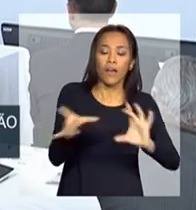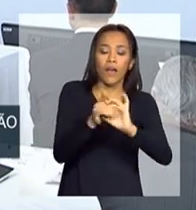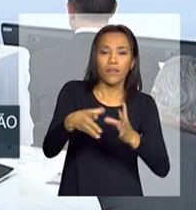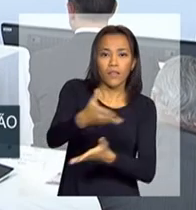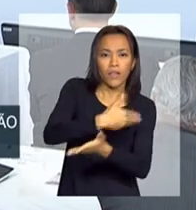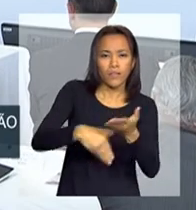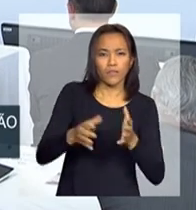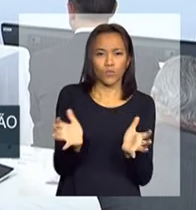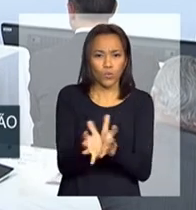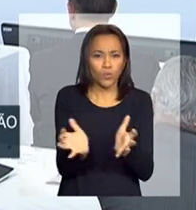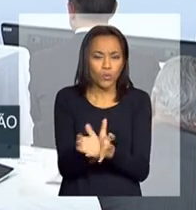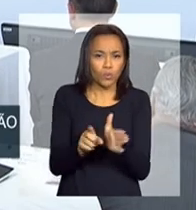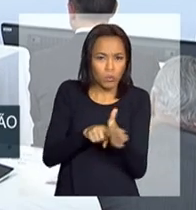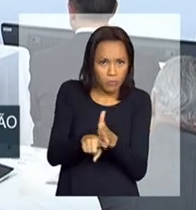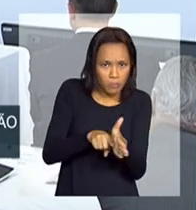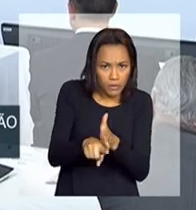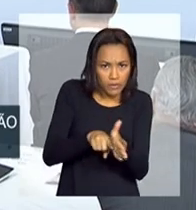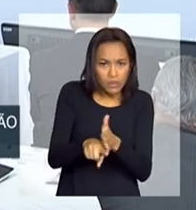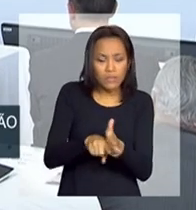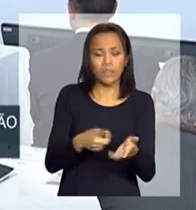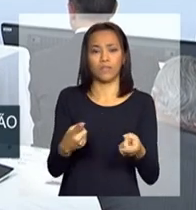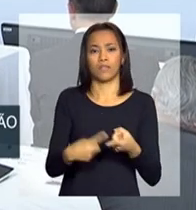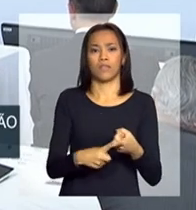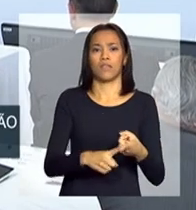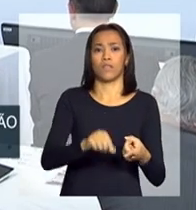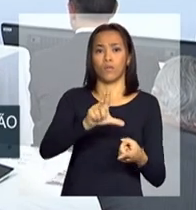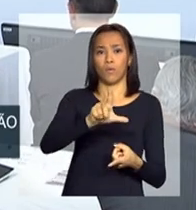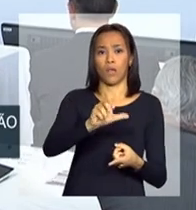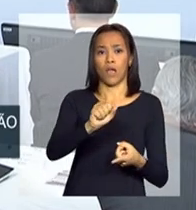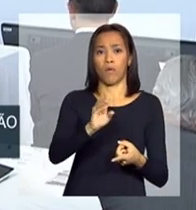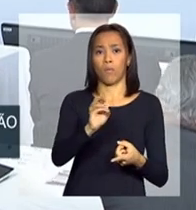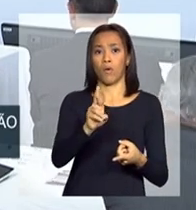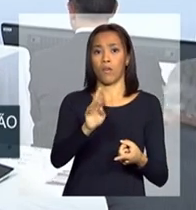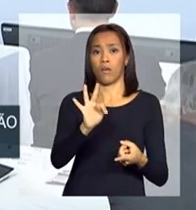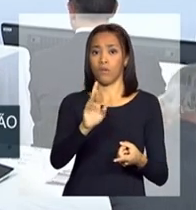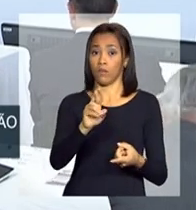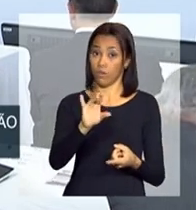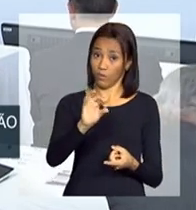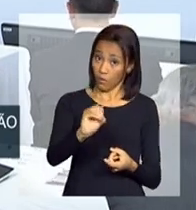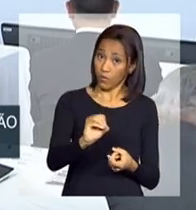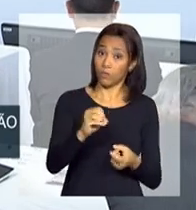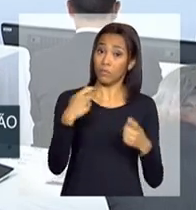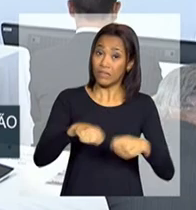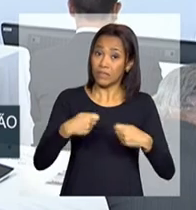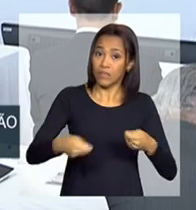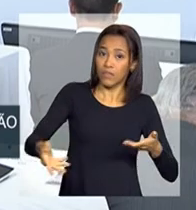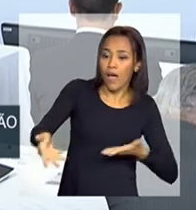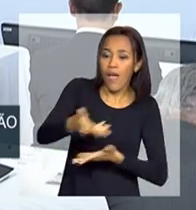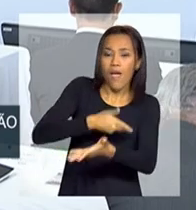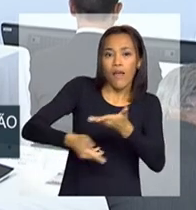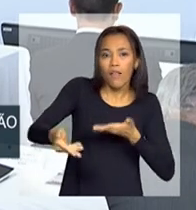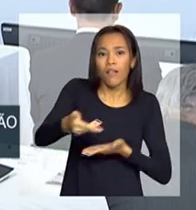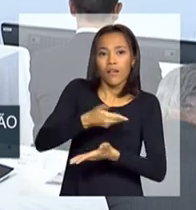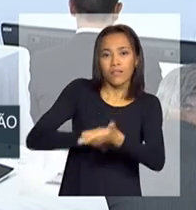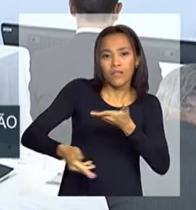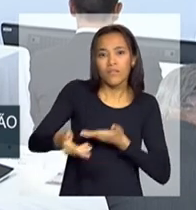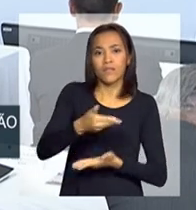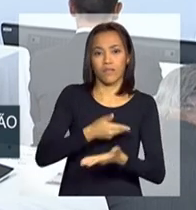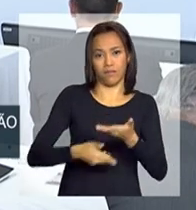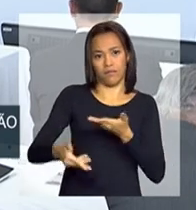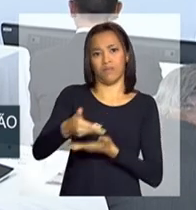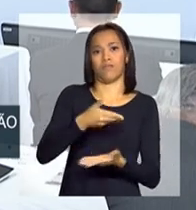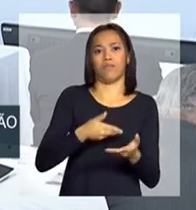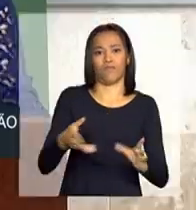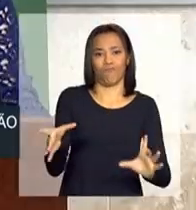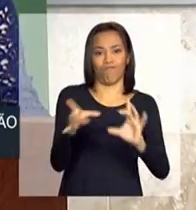pesquisa, os laboratórios, ela precisa de uma relação muito mais, eu dizia, híbrida do que